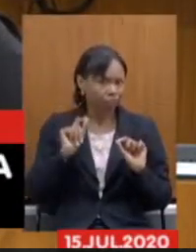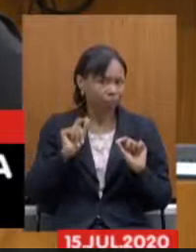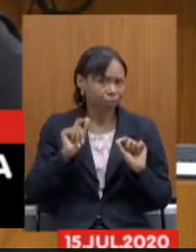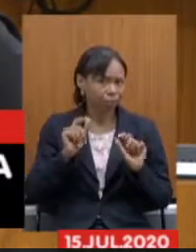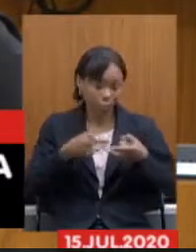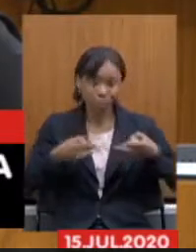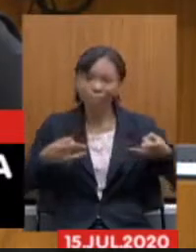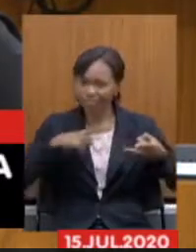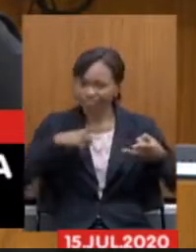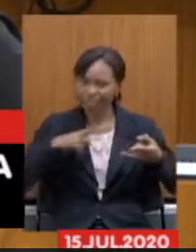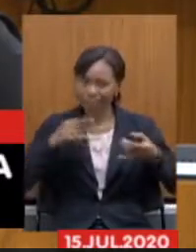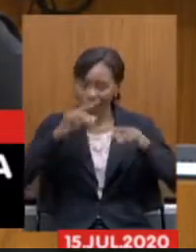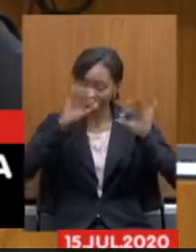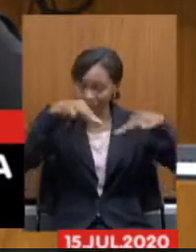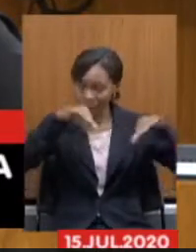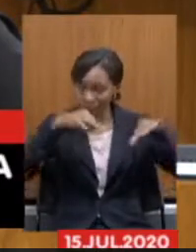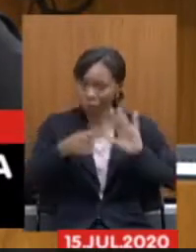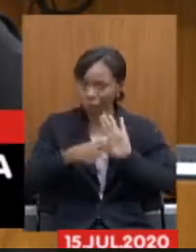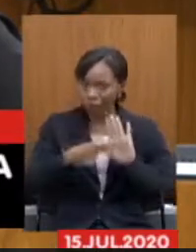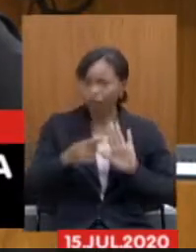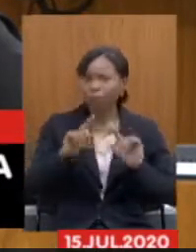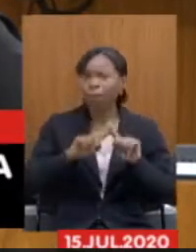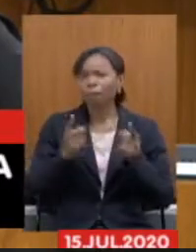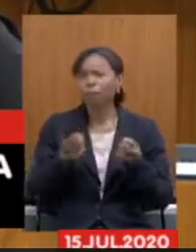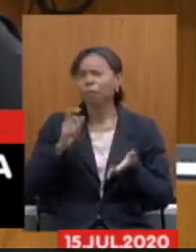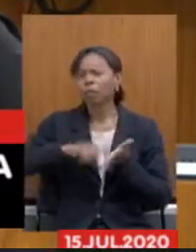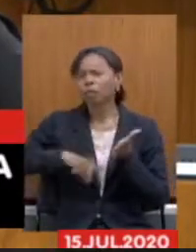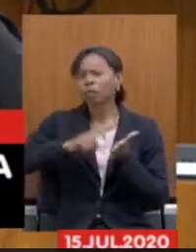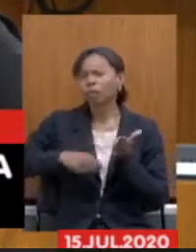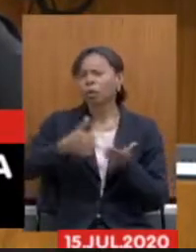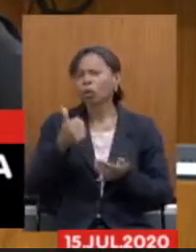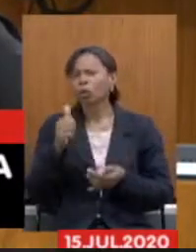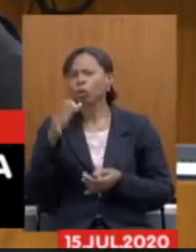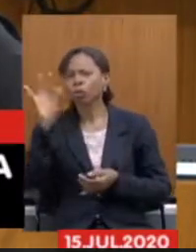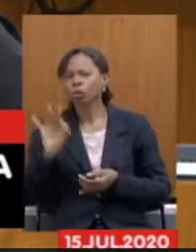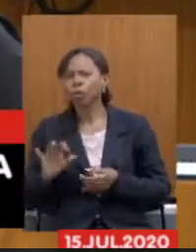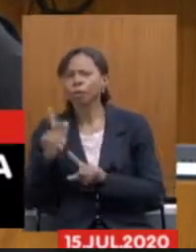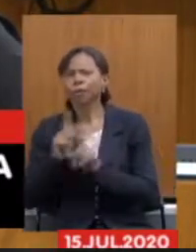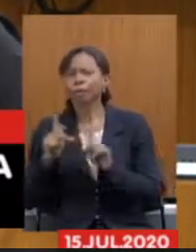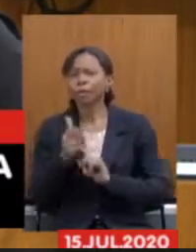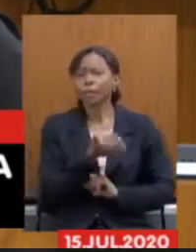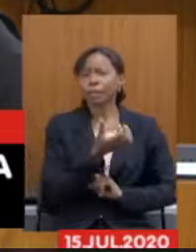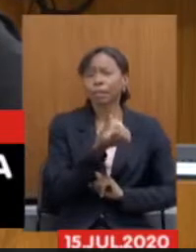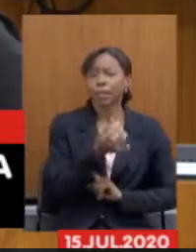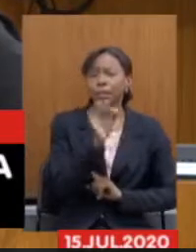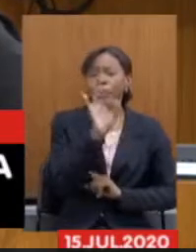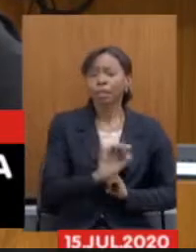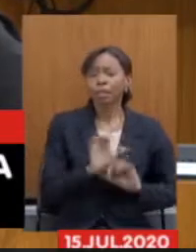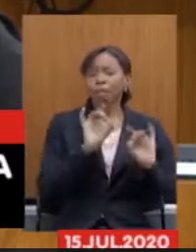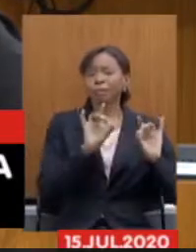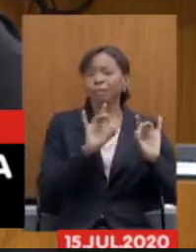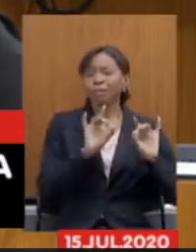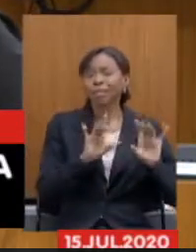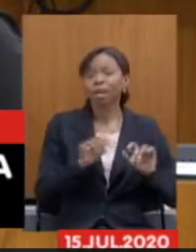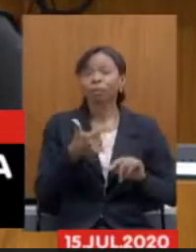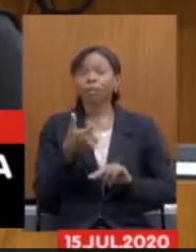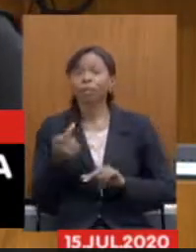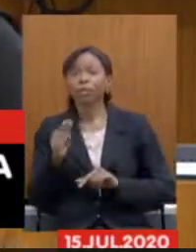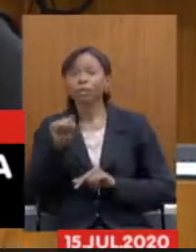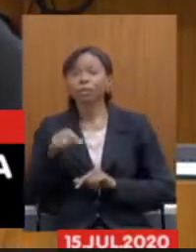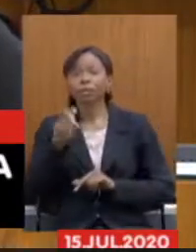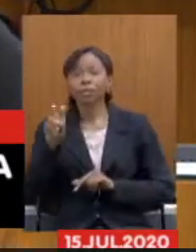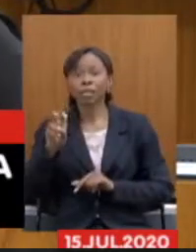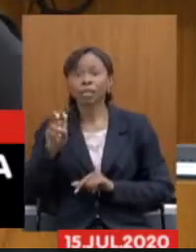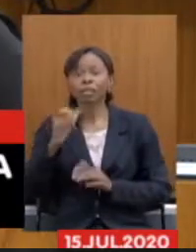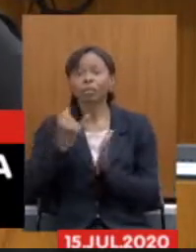houve uma tributação de 11% da Previdência, 16% de alíquota extraordinária e de 27,5% de